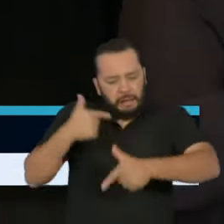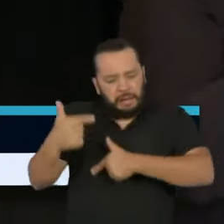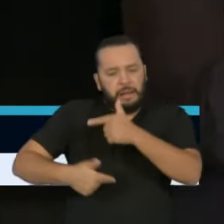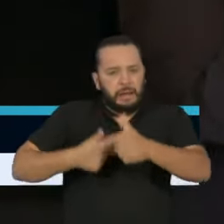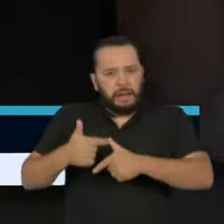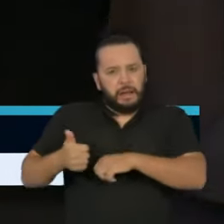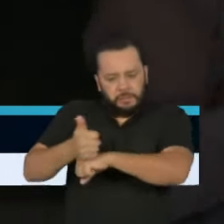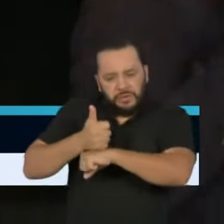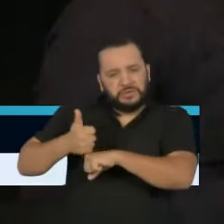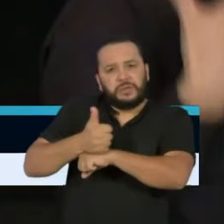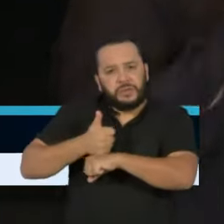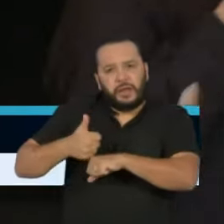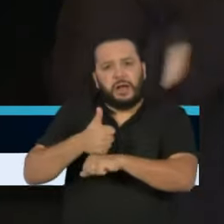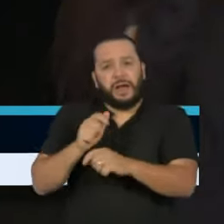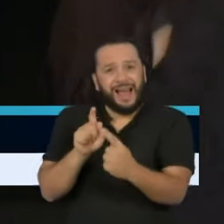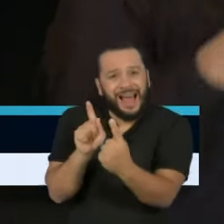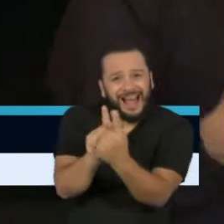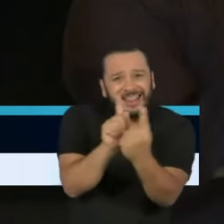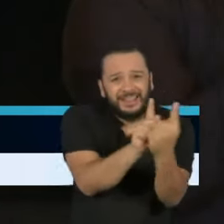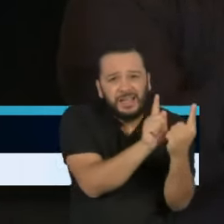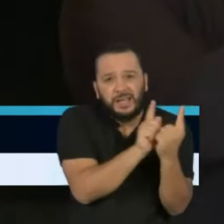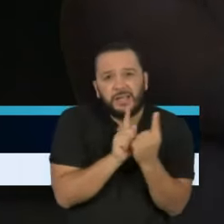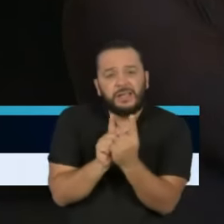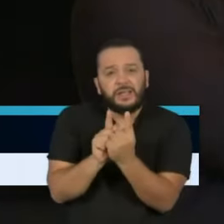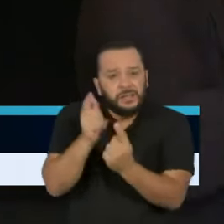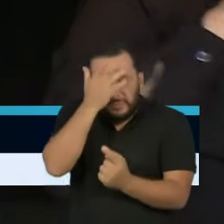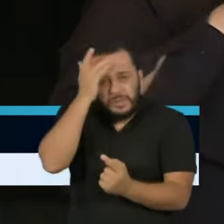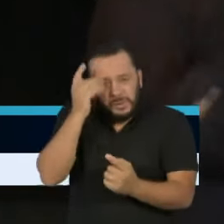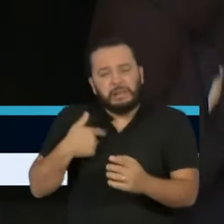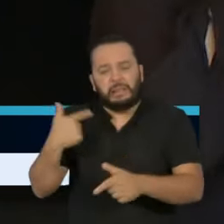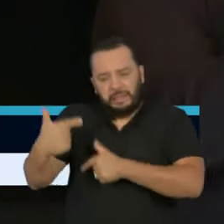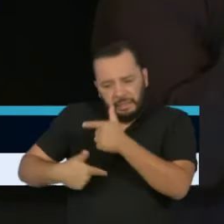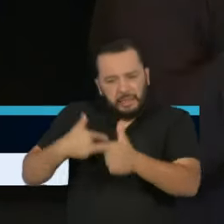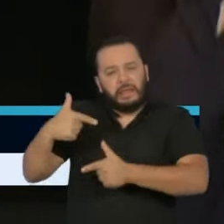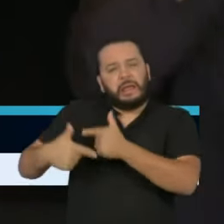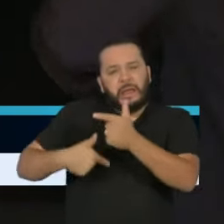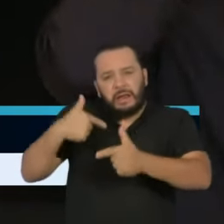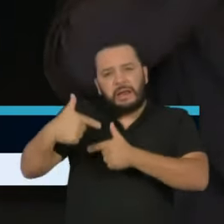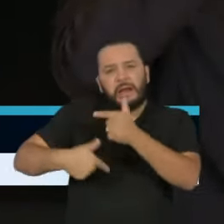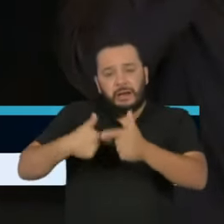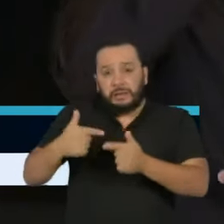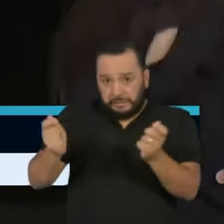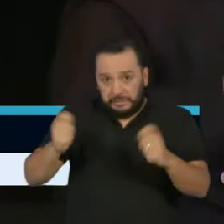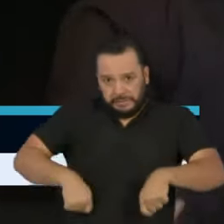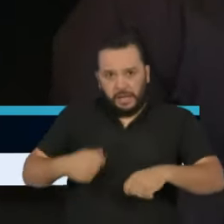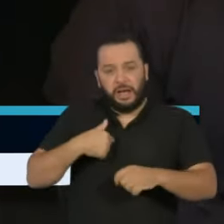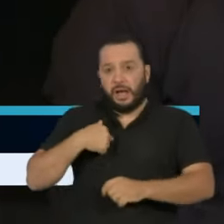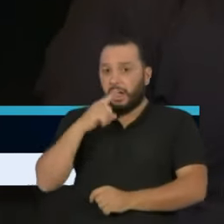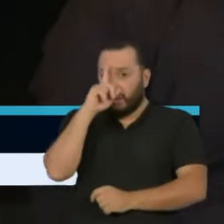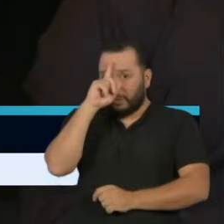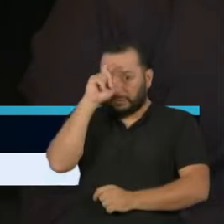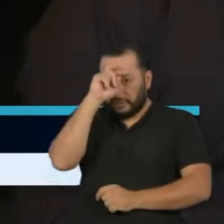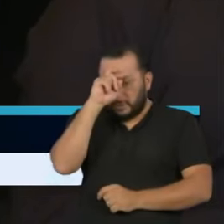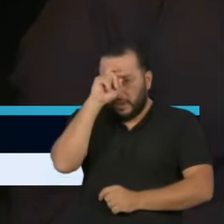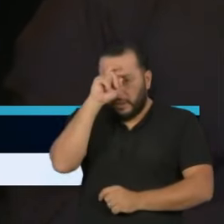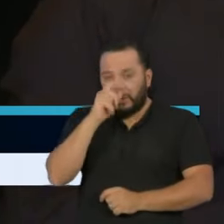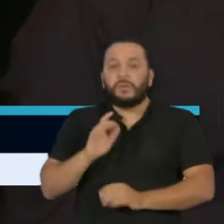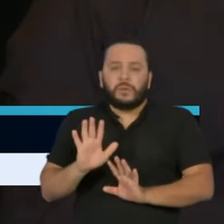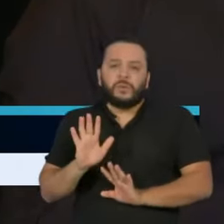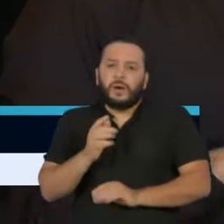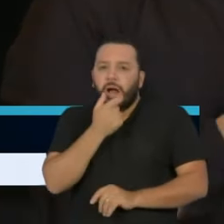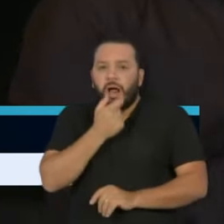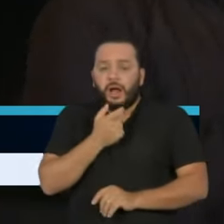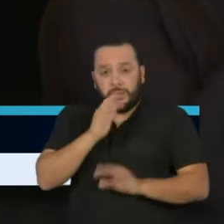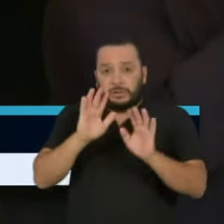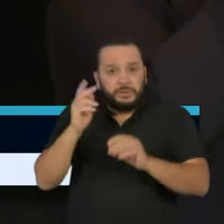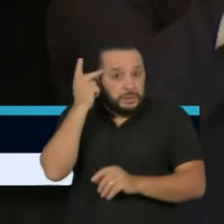dos profissionais que estão atendendo na linha de frente, esse escalonamento nos permitiu, permitiu ao hospital montar